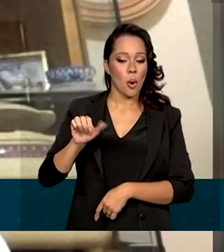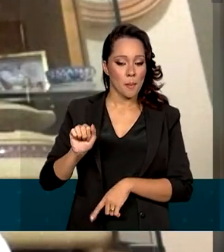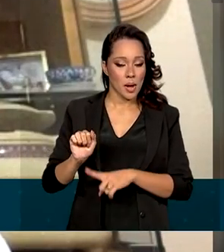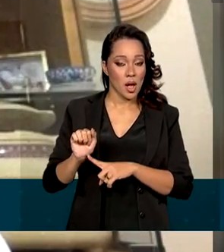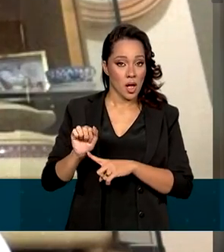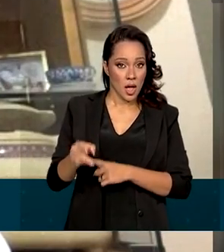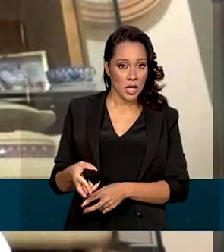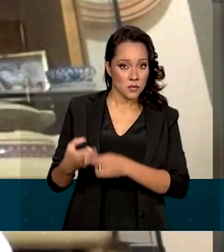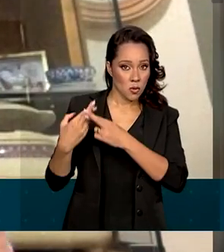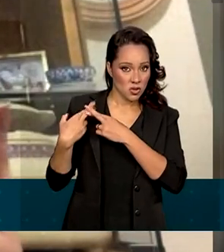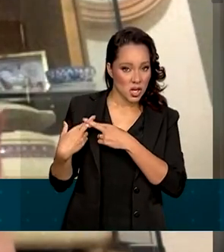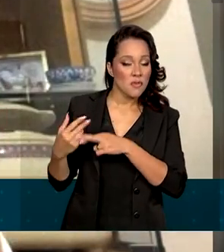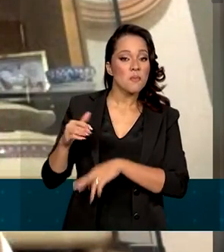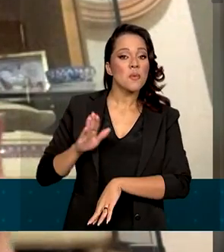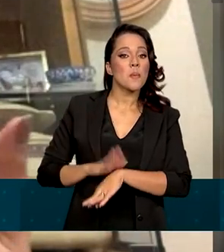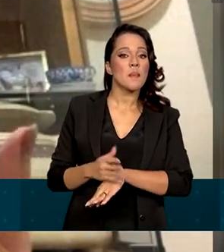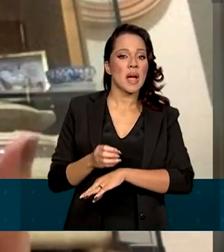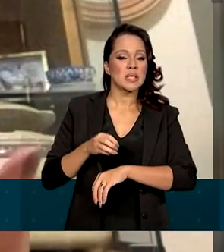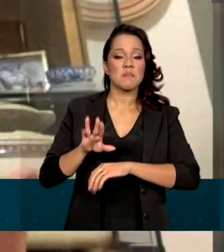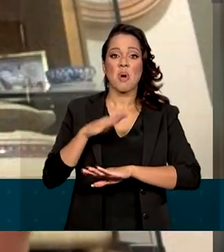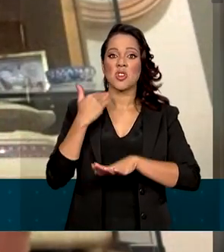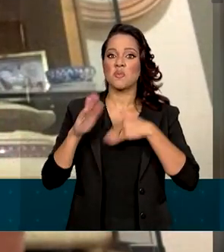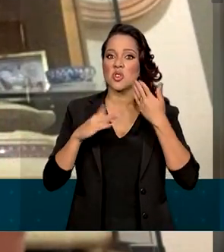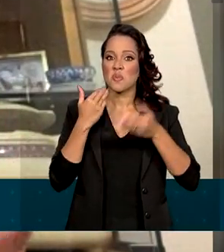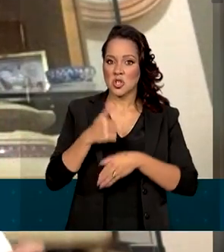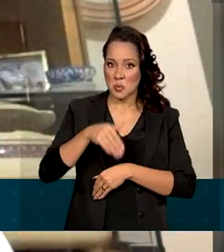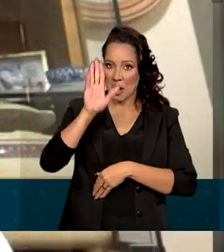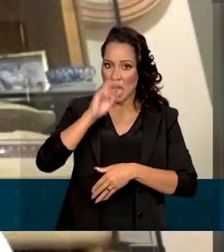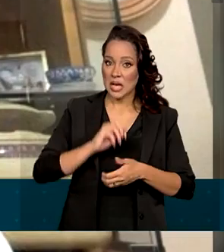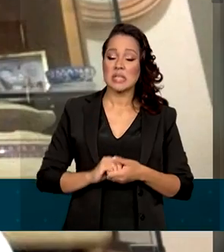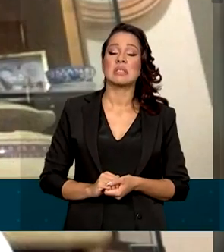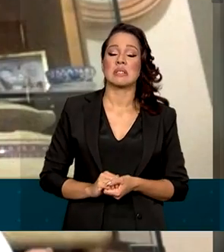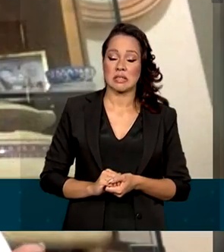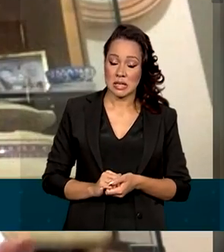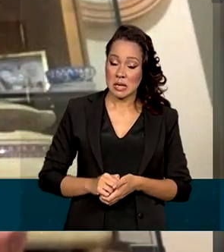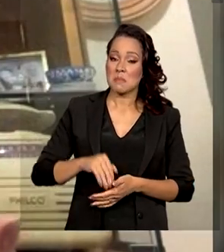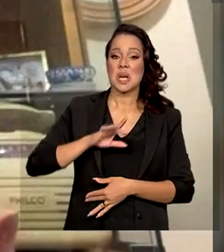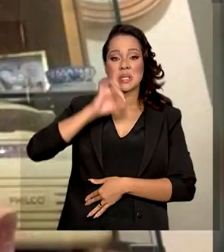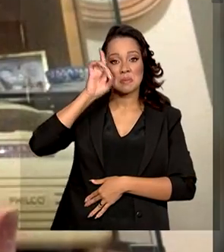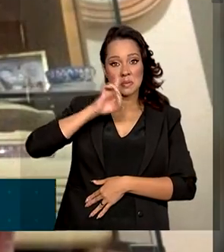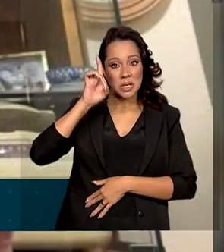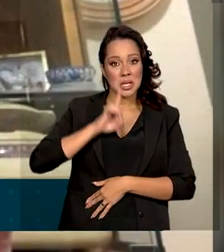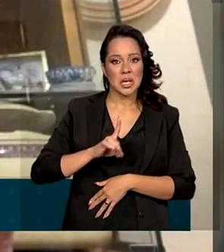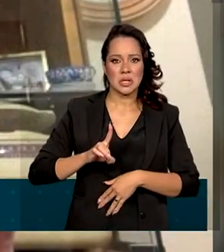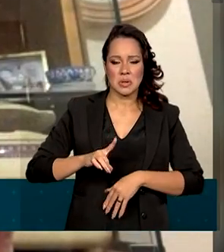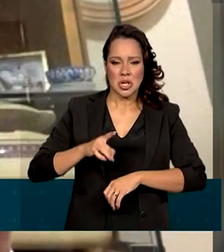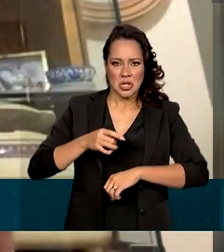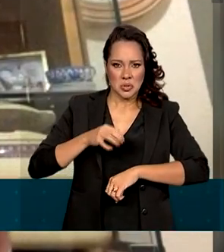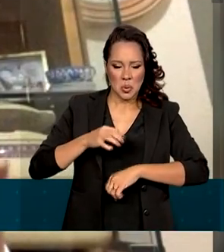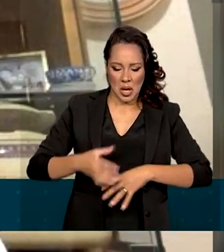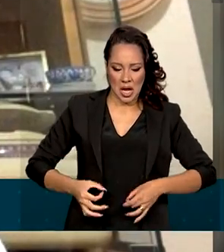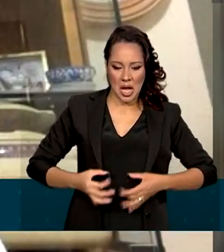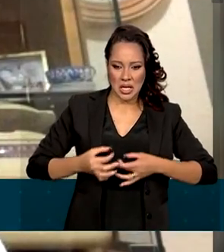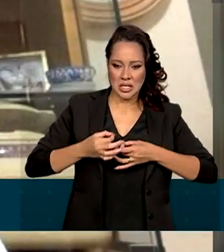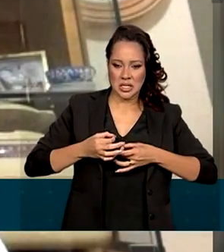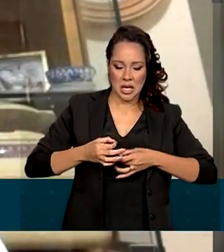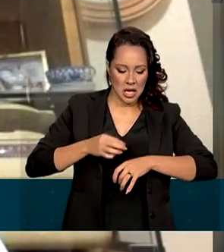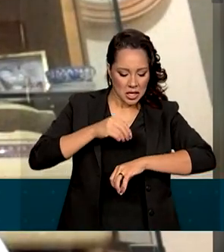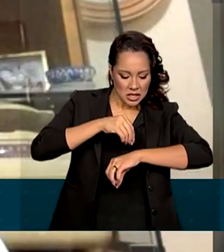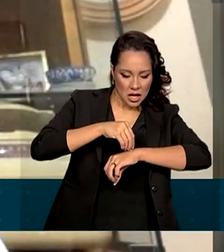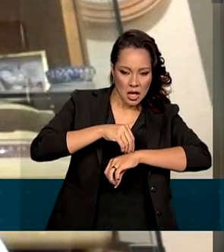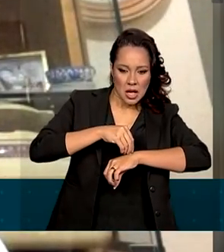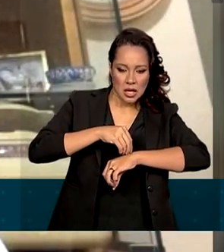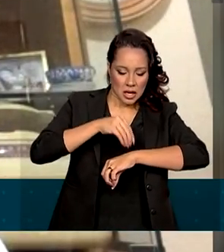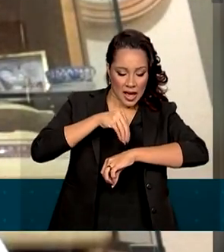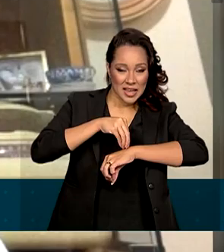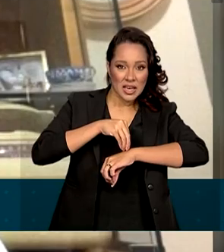responsável pelo maior número de mortes. É o que mais tem risco de metástase, que é quando o câncer sai